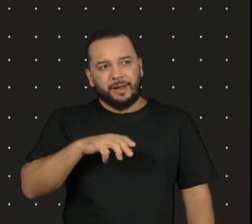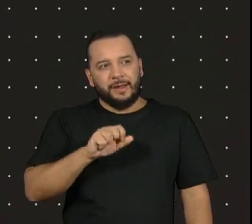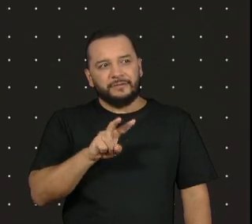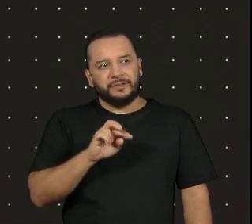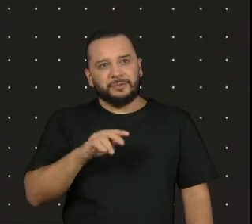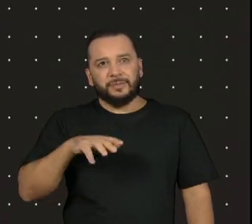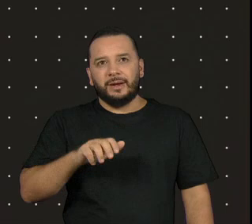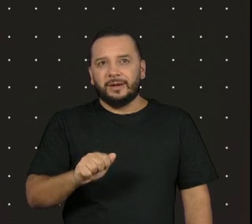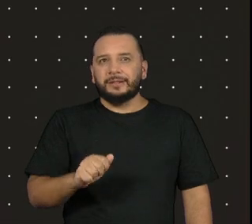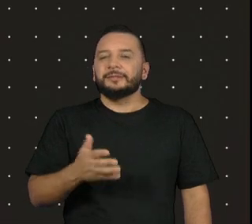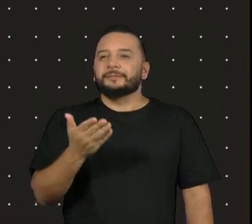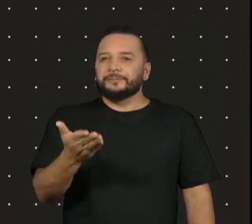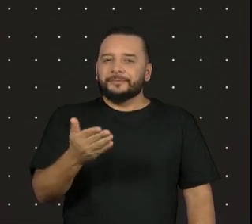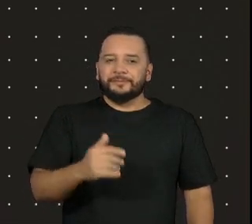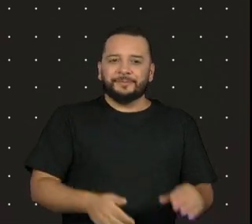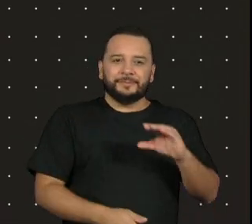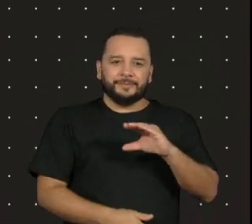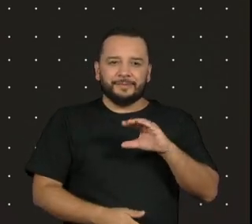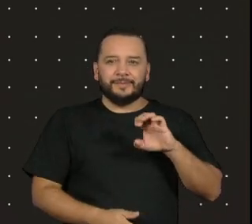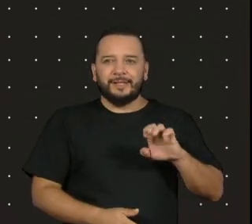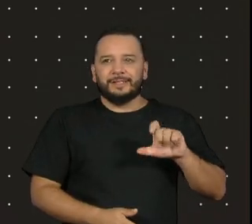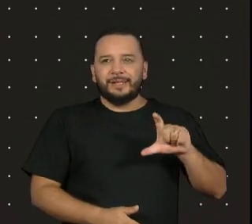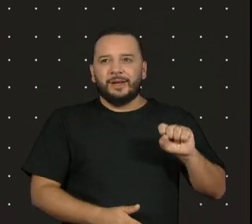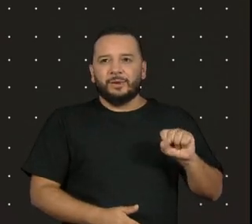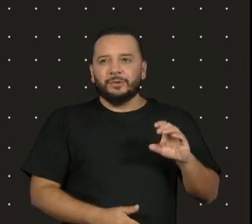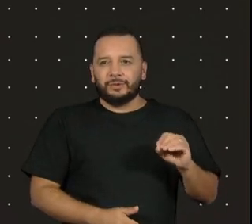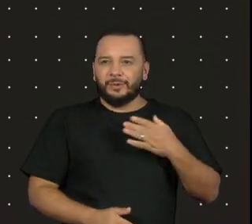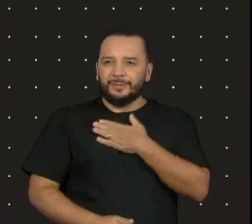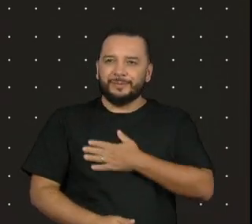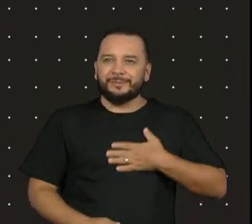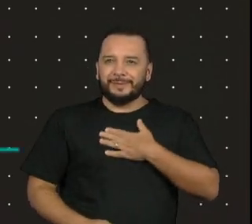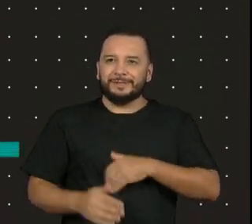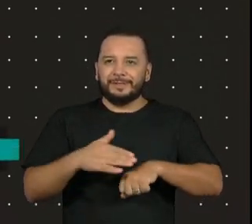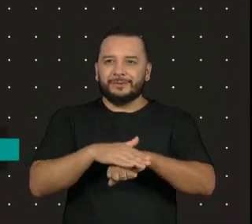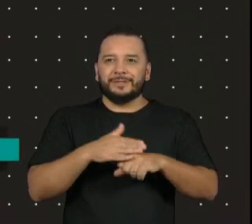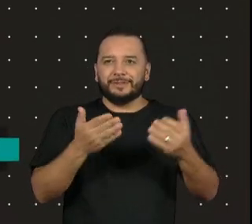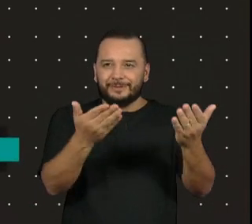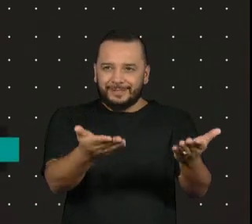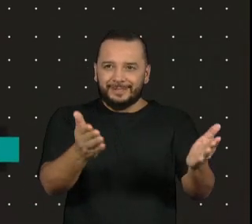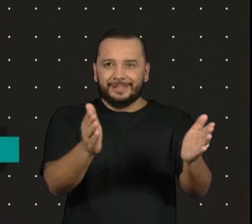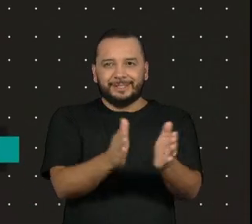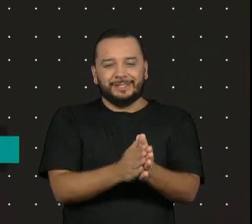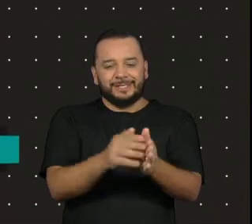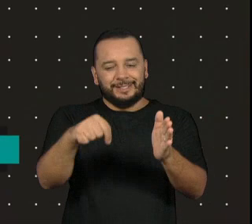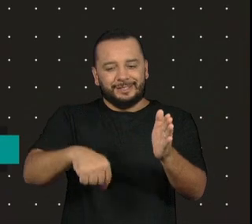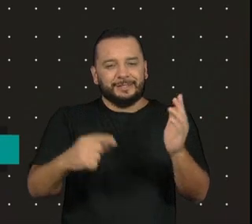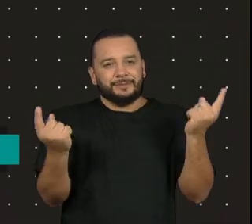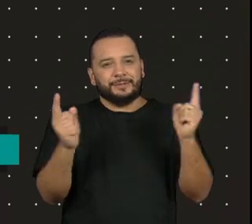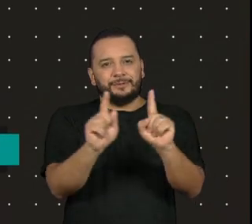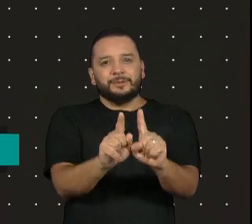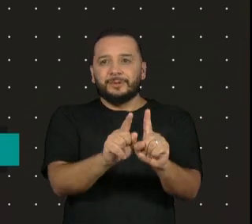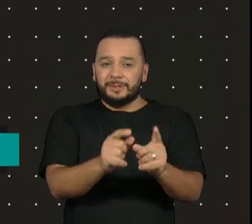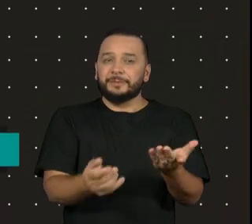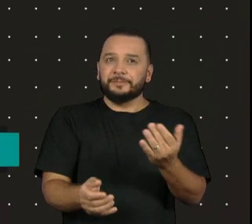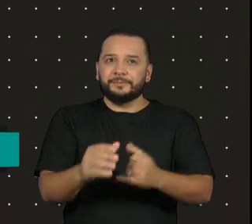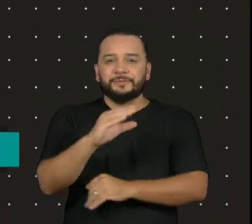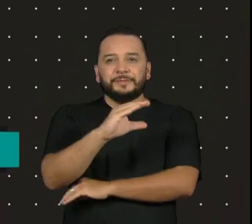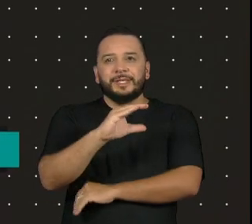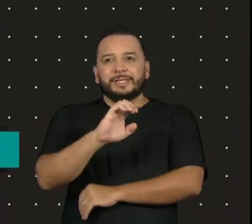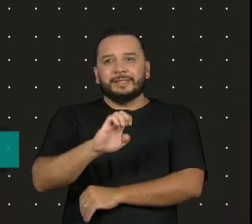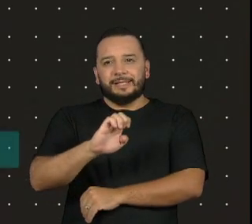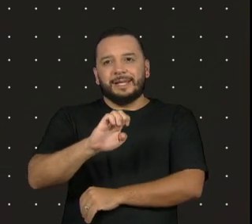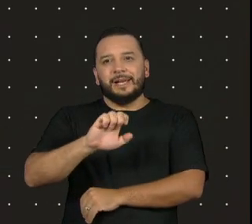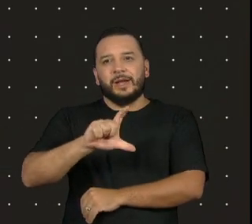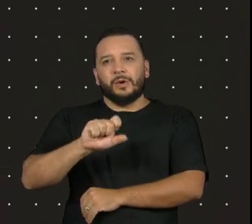um prazer estar falando de você aqui no programa. O Celso teve uma participação